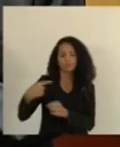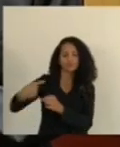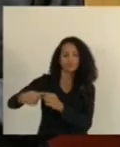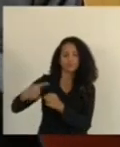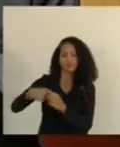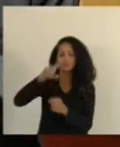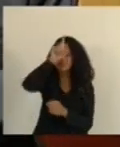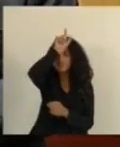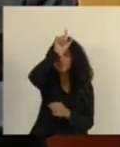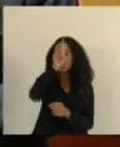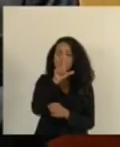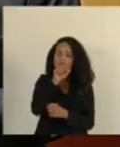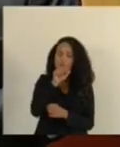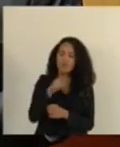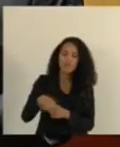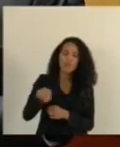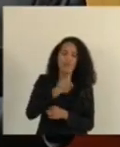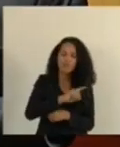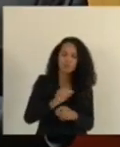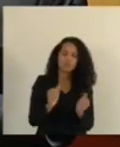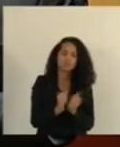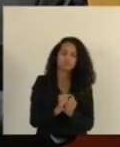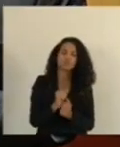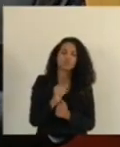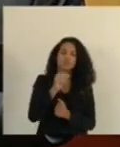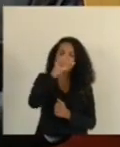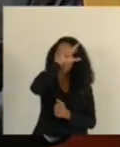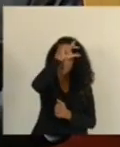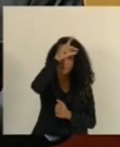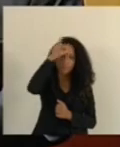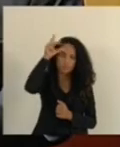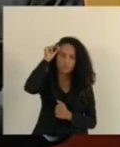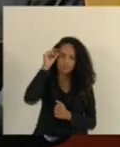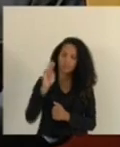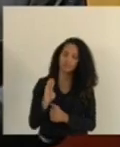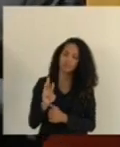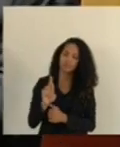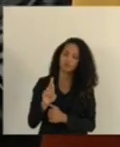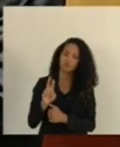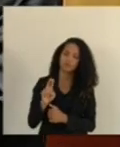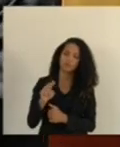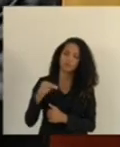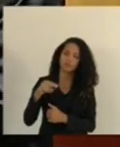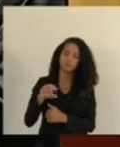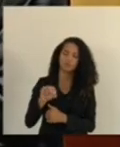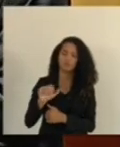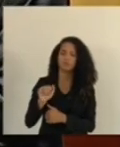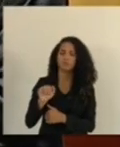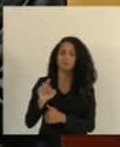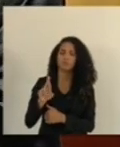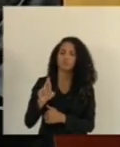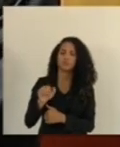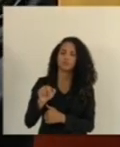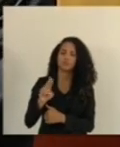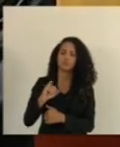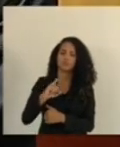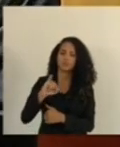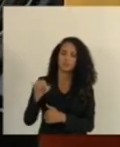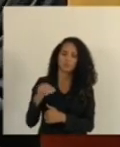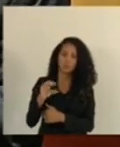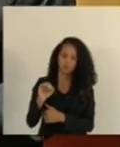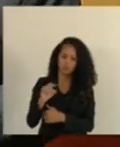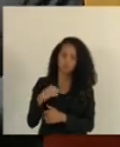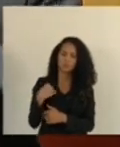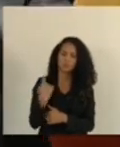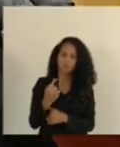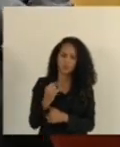Pedro Canário com o prefeito Bruno Araújo e trouxemos também essa notícia fizemos